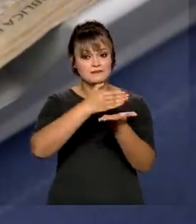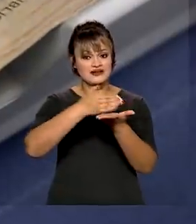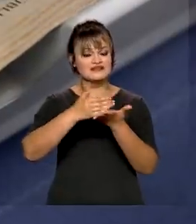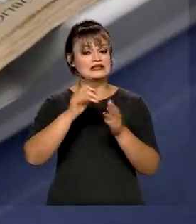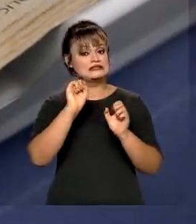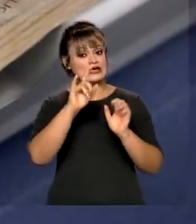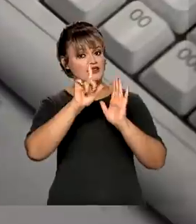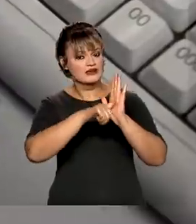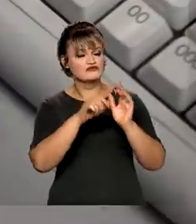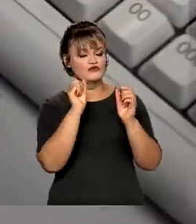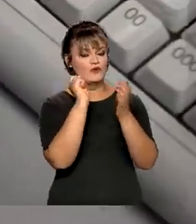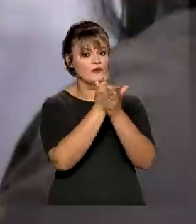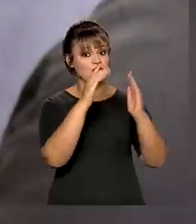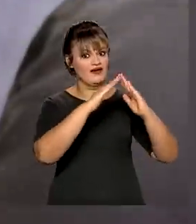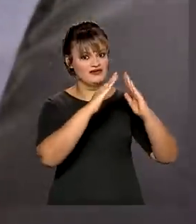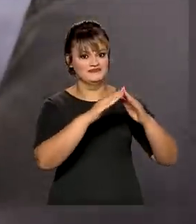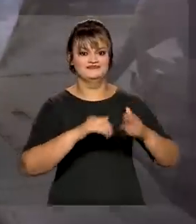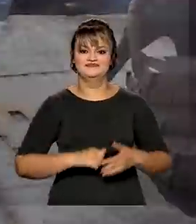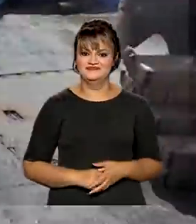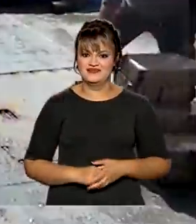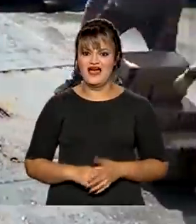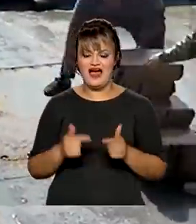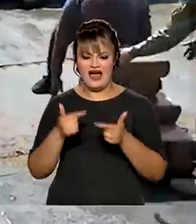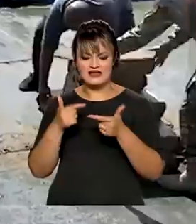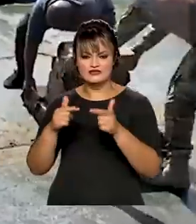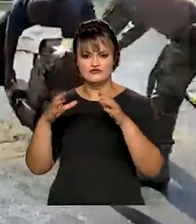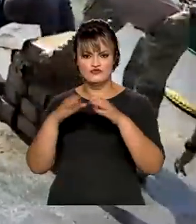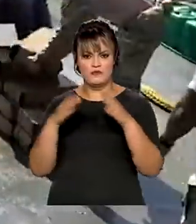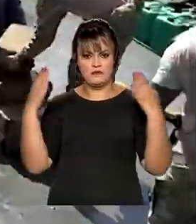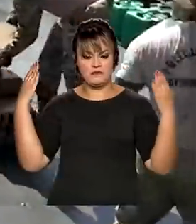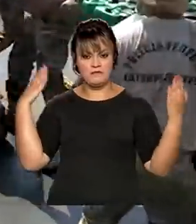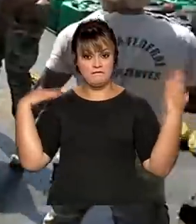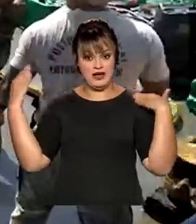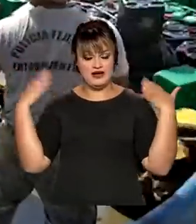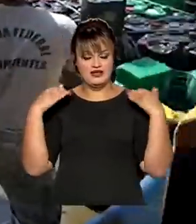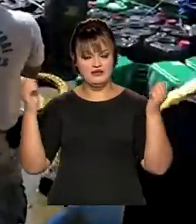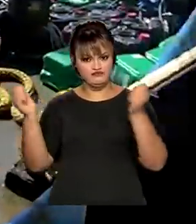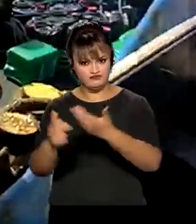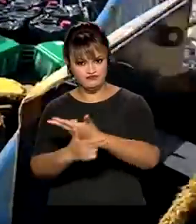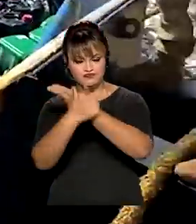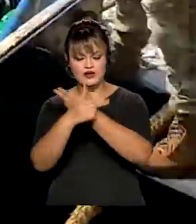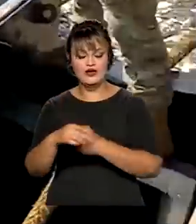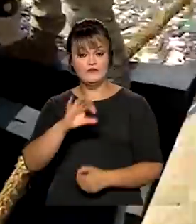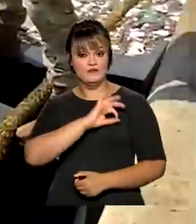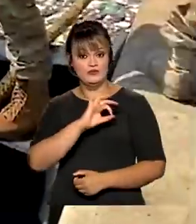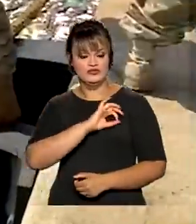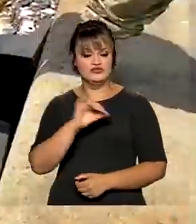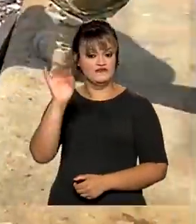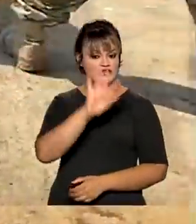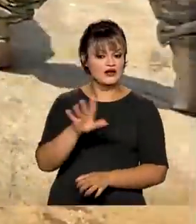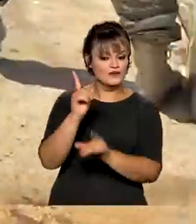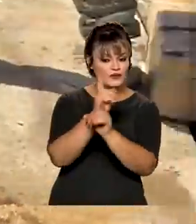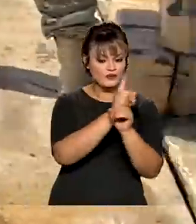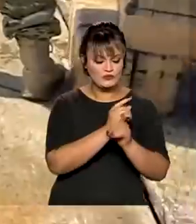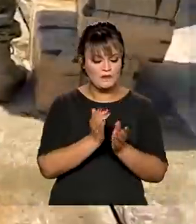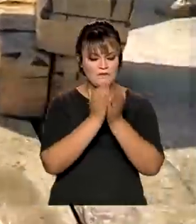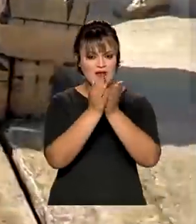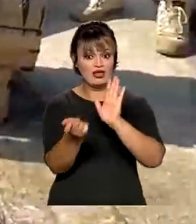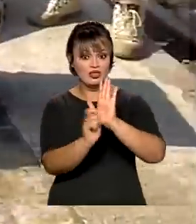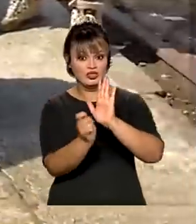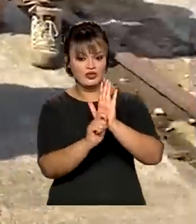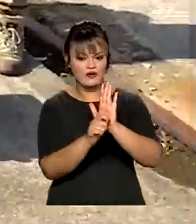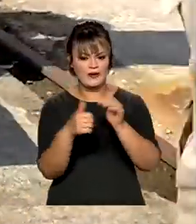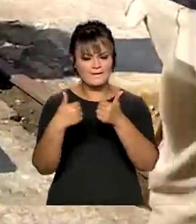atrasadas do imóvel. Operação da Marinha com a Força Aérea e Polícia Federal apreende embarcação com